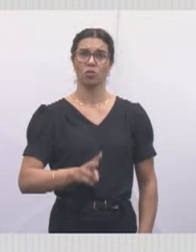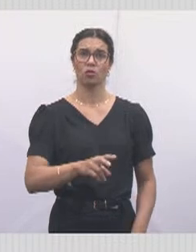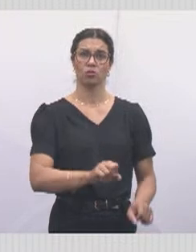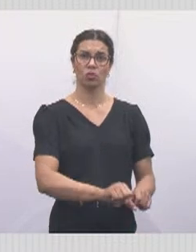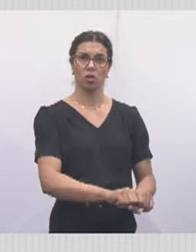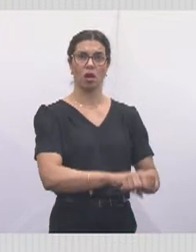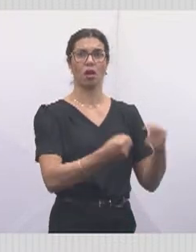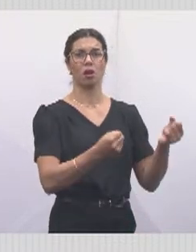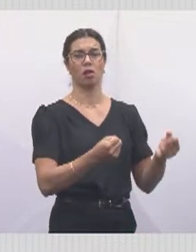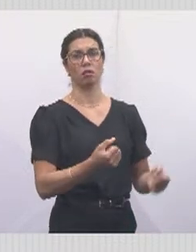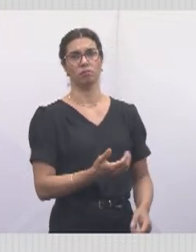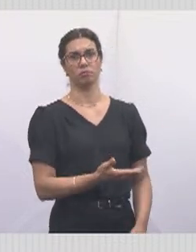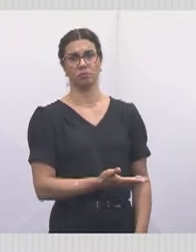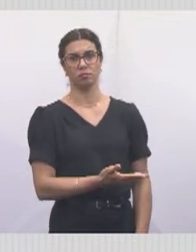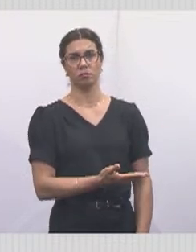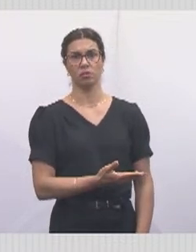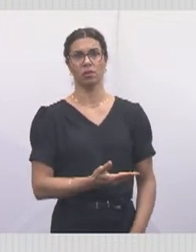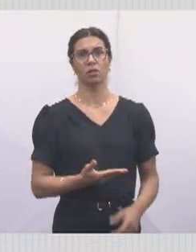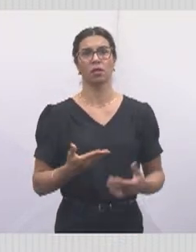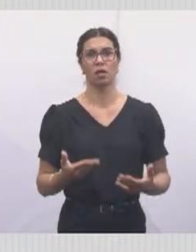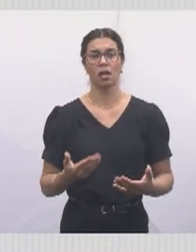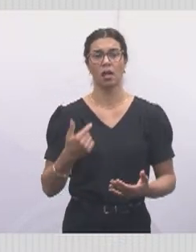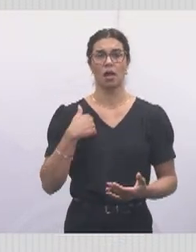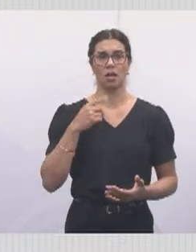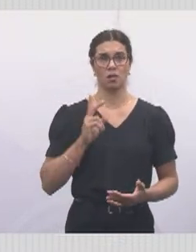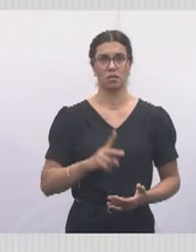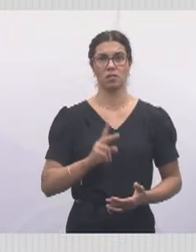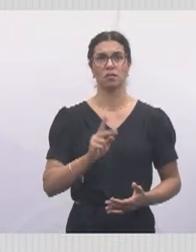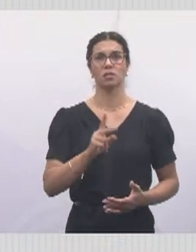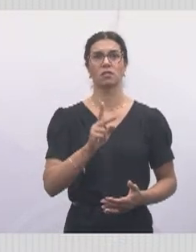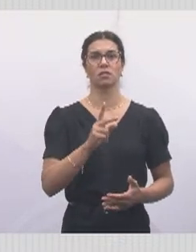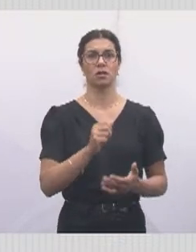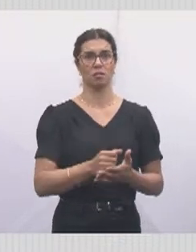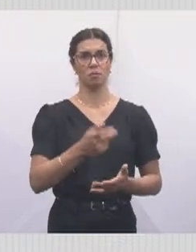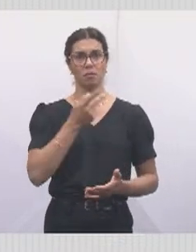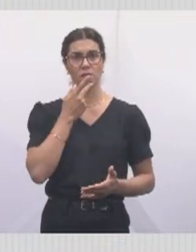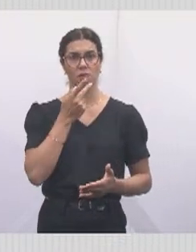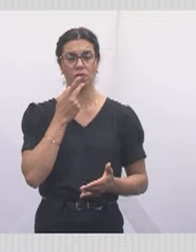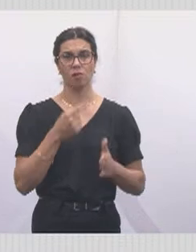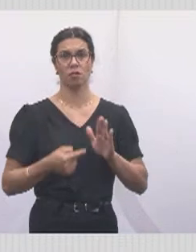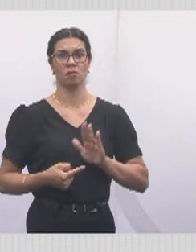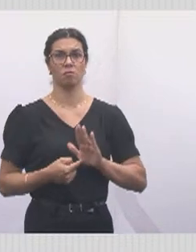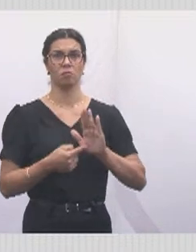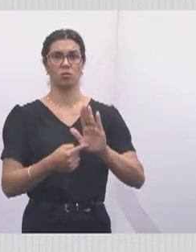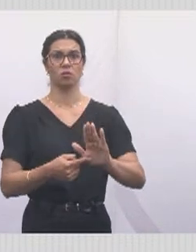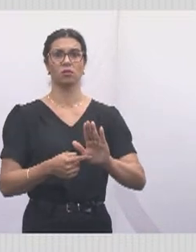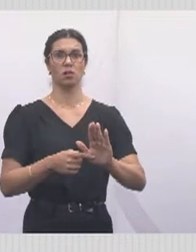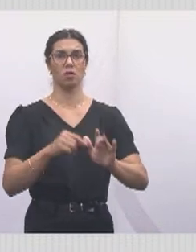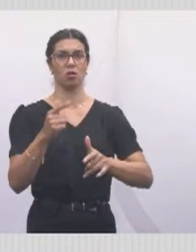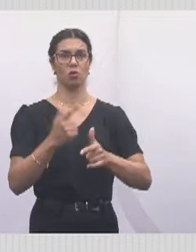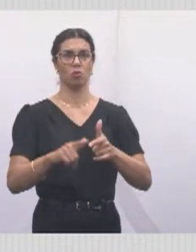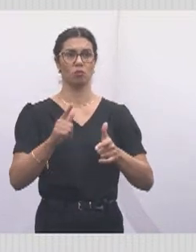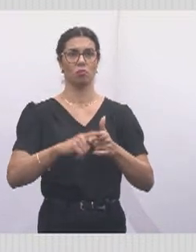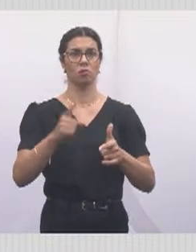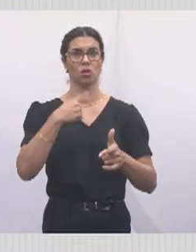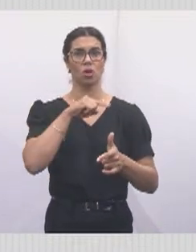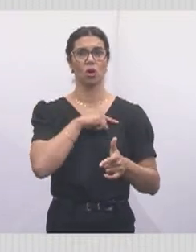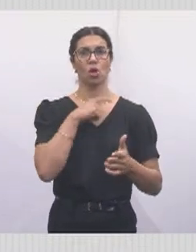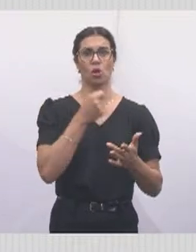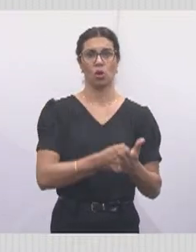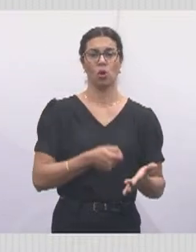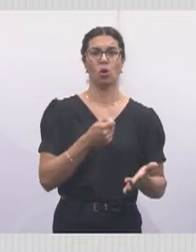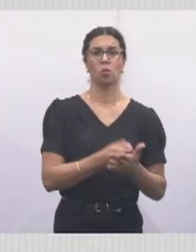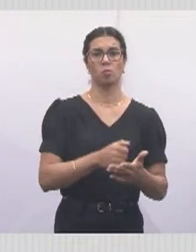situação. Então, como eu falei, sempre iremos colocar aqui essa situação que nós cobramos o